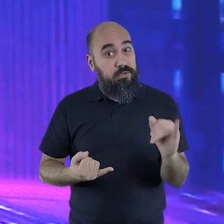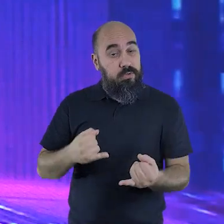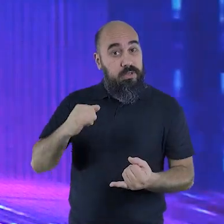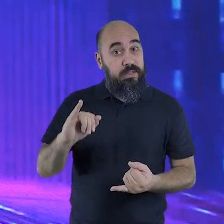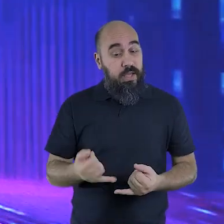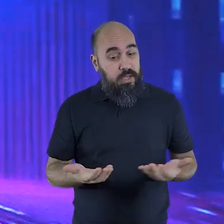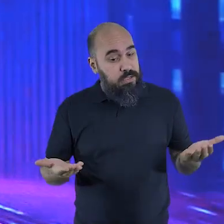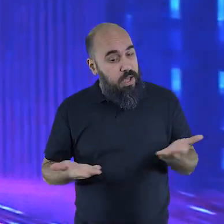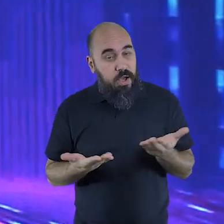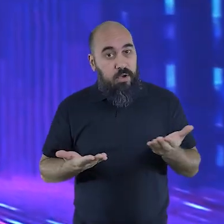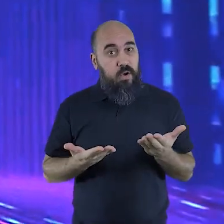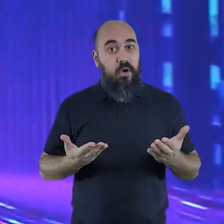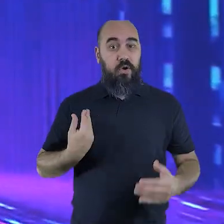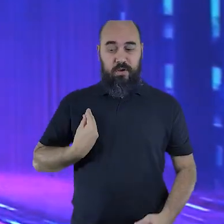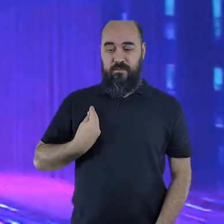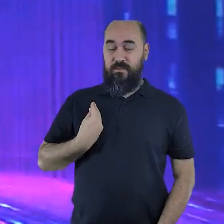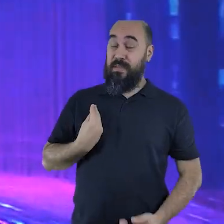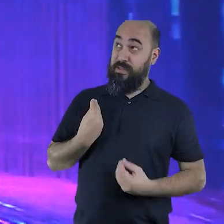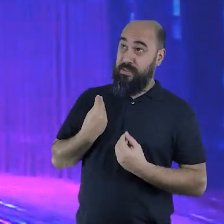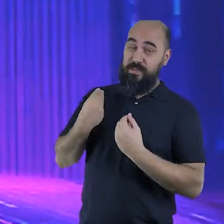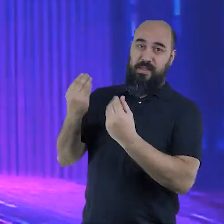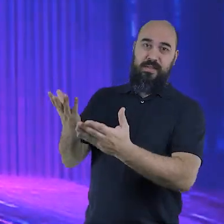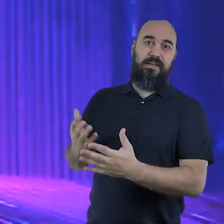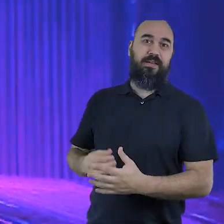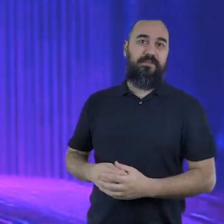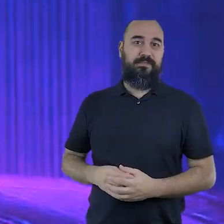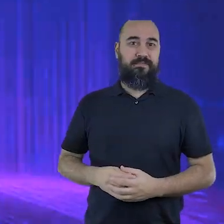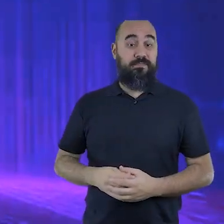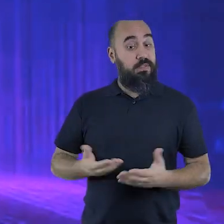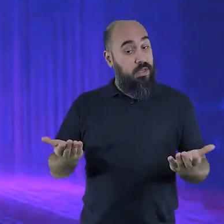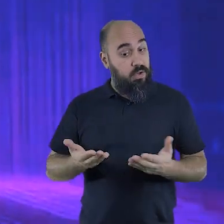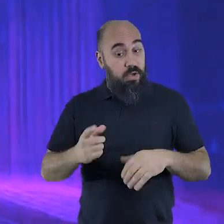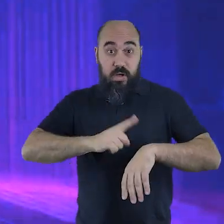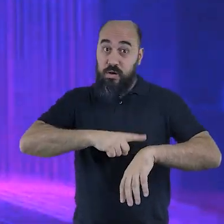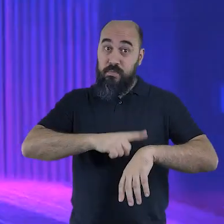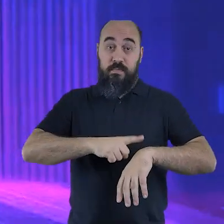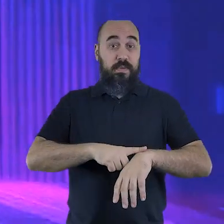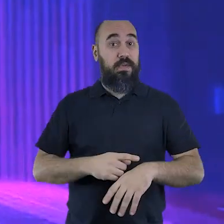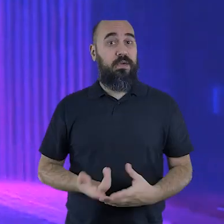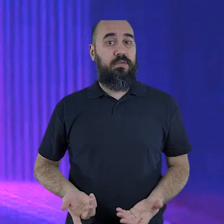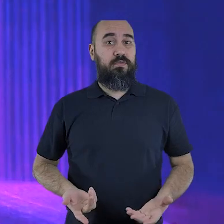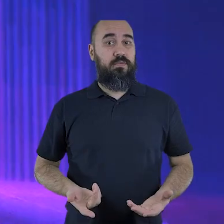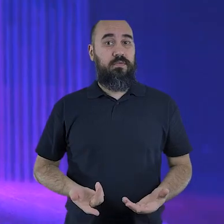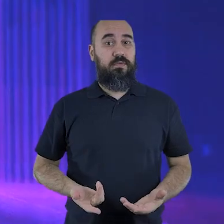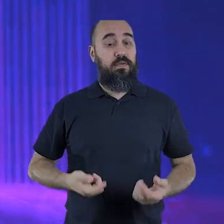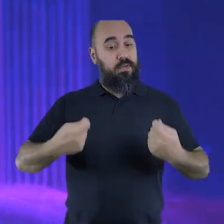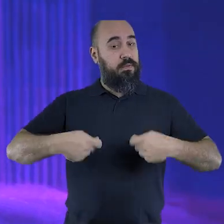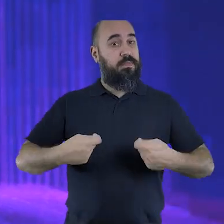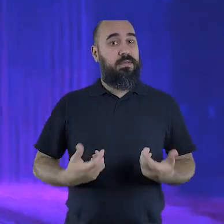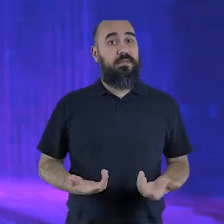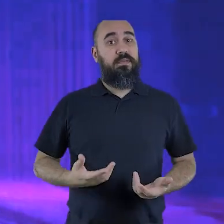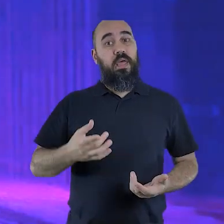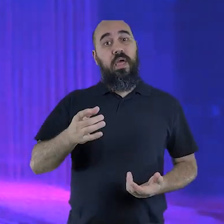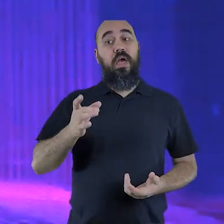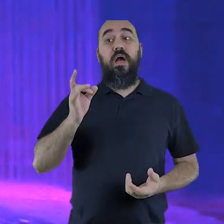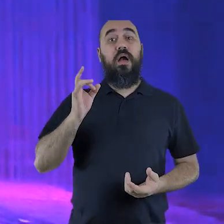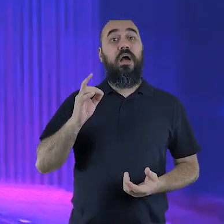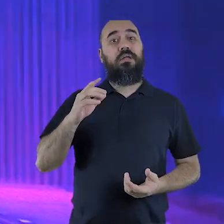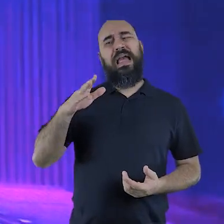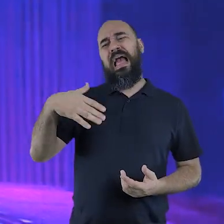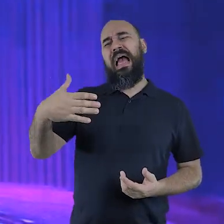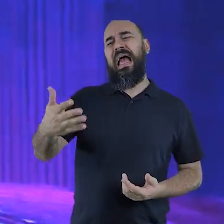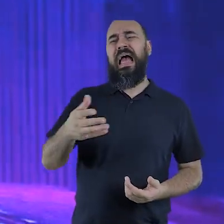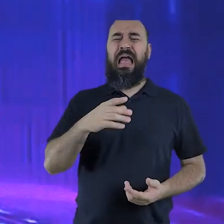colocar a sua vida nas mãos do Senhor este é o momento a hora é agora você não pode